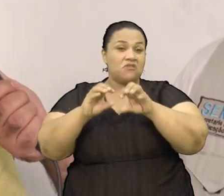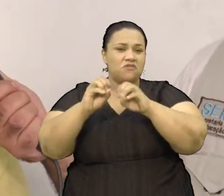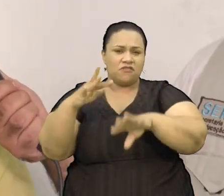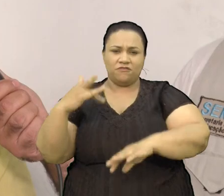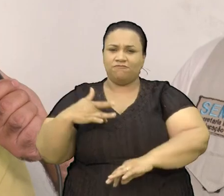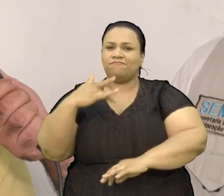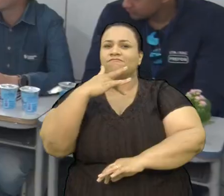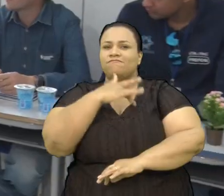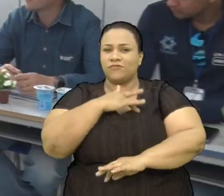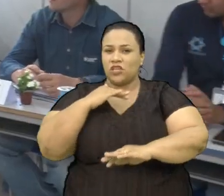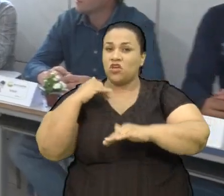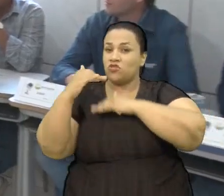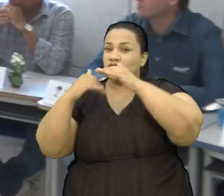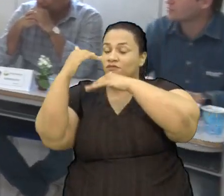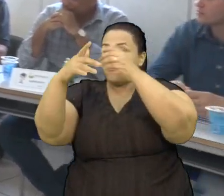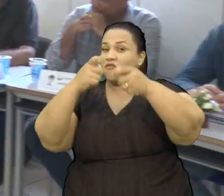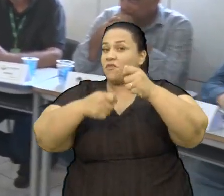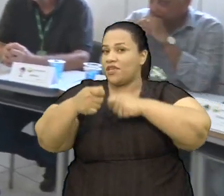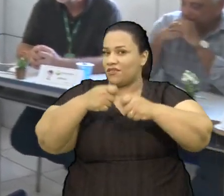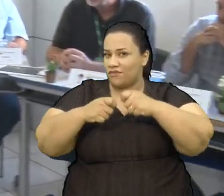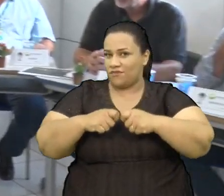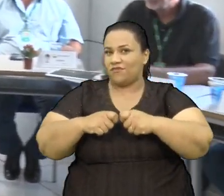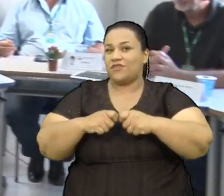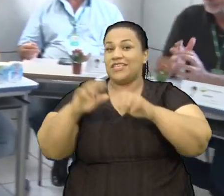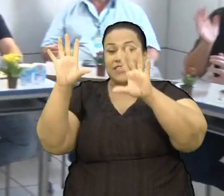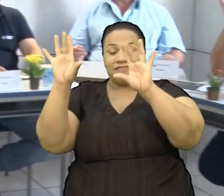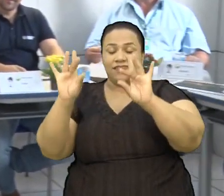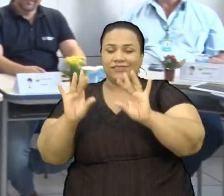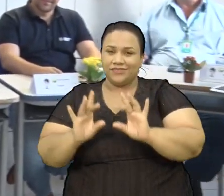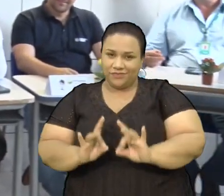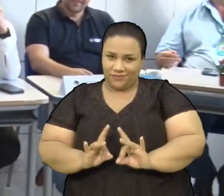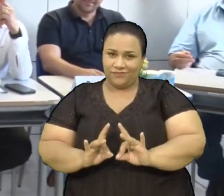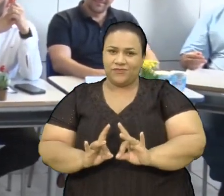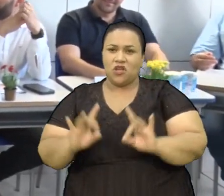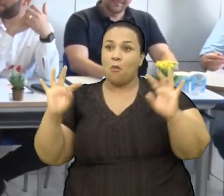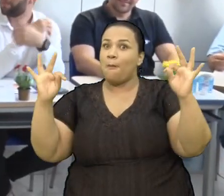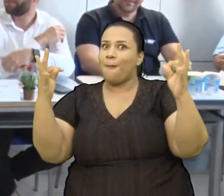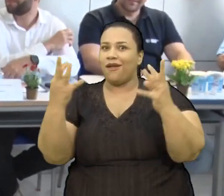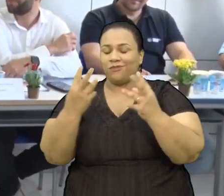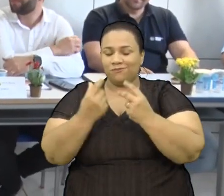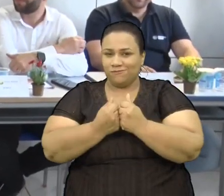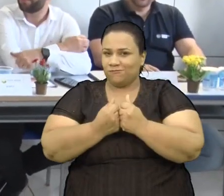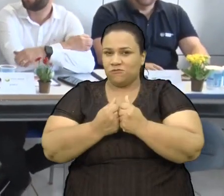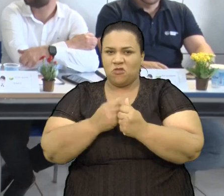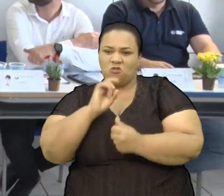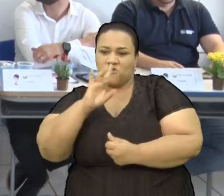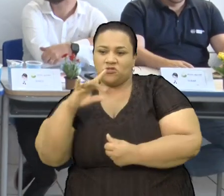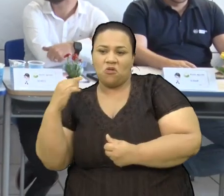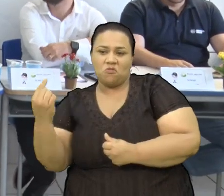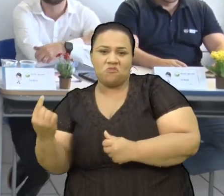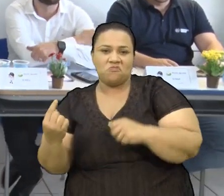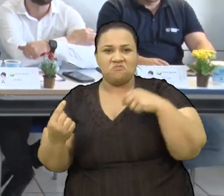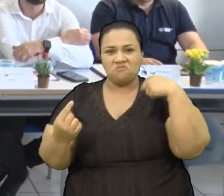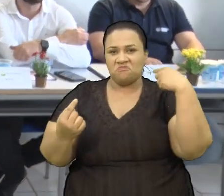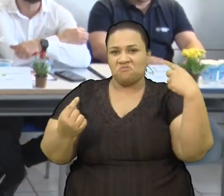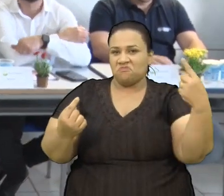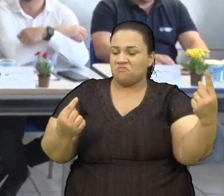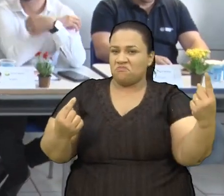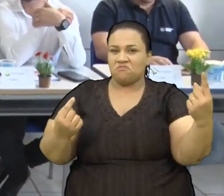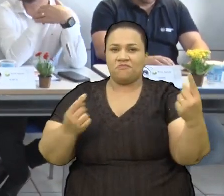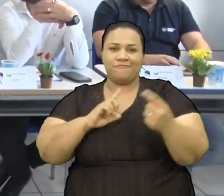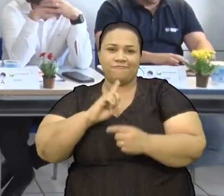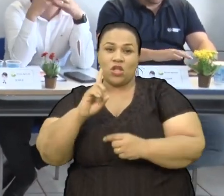educação Na saúde No desenvolvimento Econômico Mas em especial Para todos Não só Para um